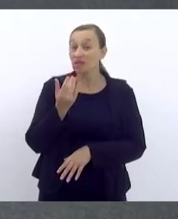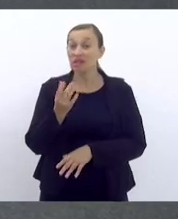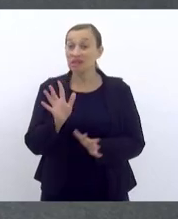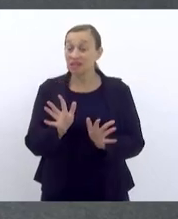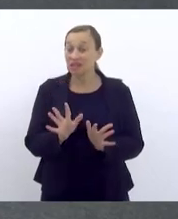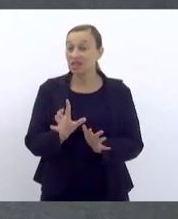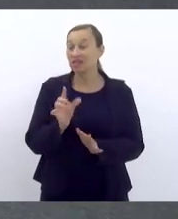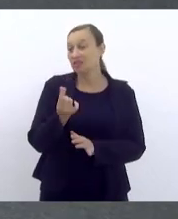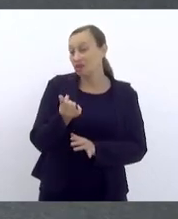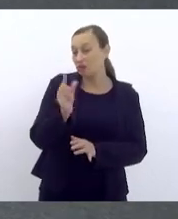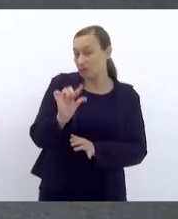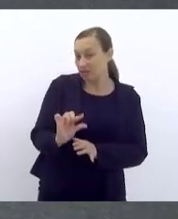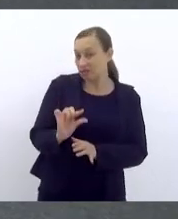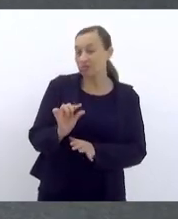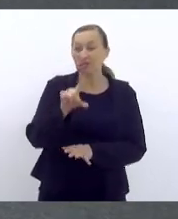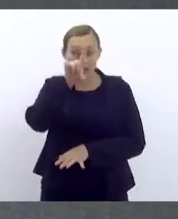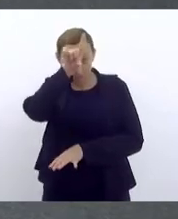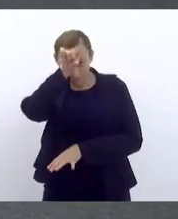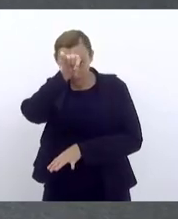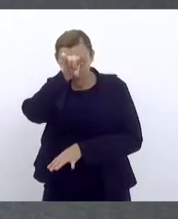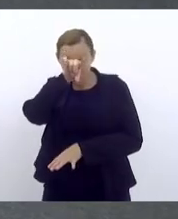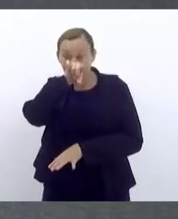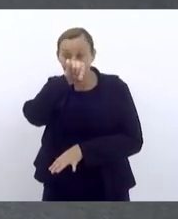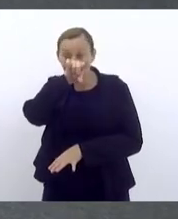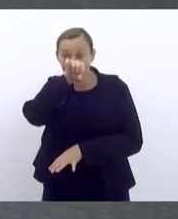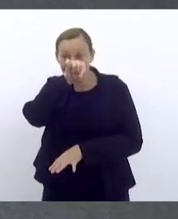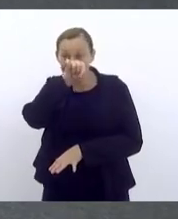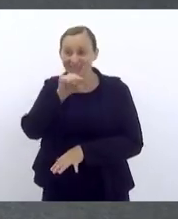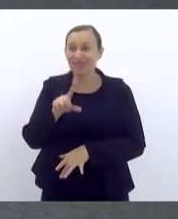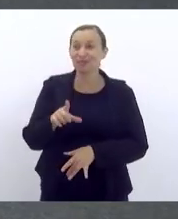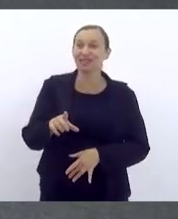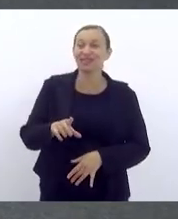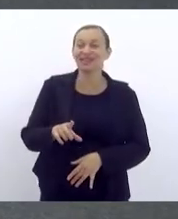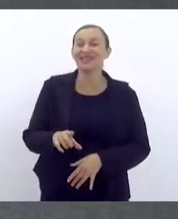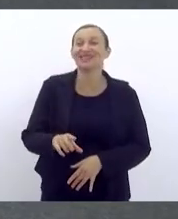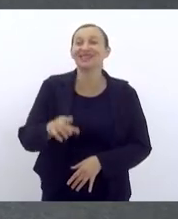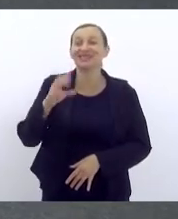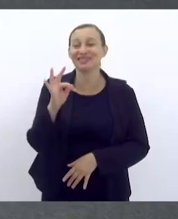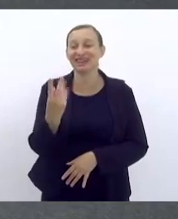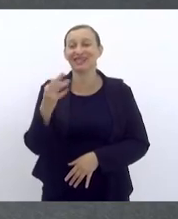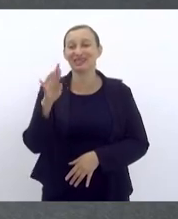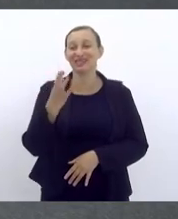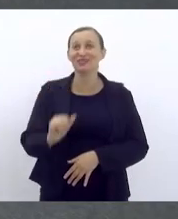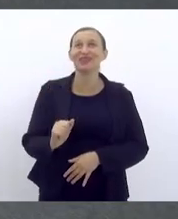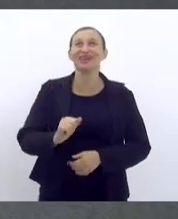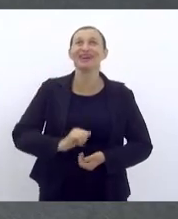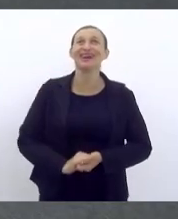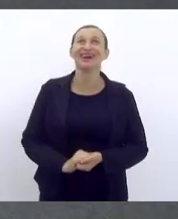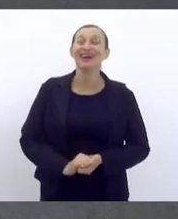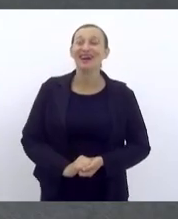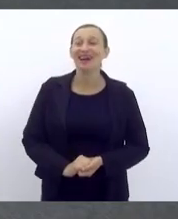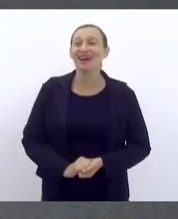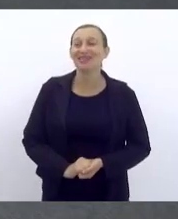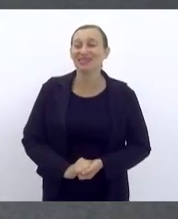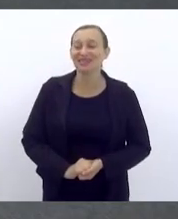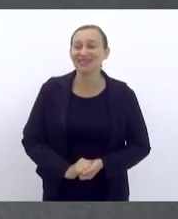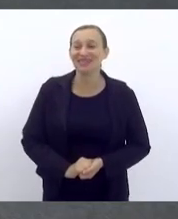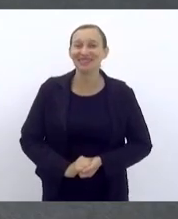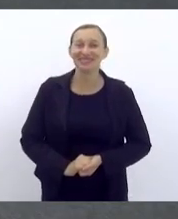em Mesquita, na chatuba. A gente tem visto em Mesquita alguns absurdos.